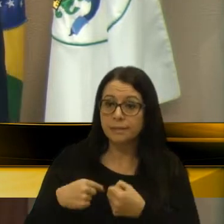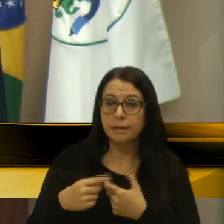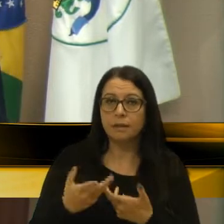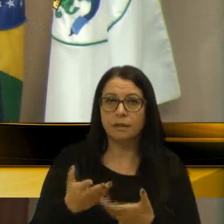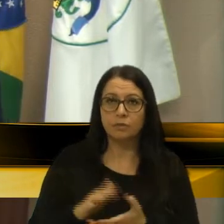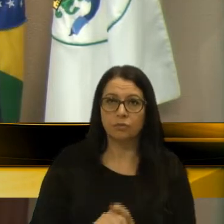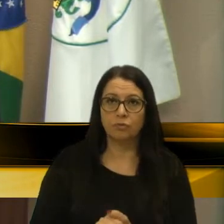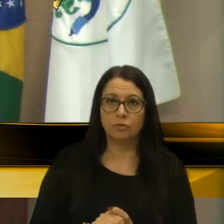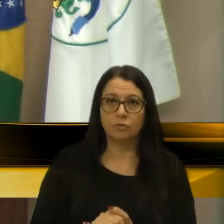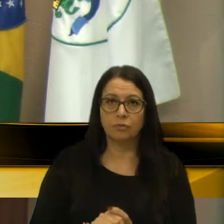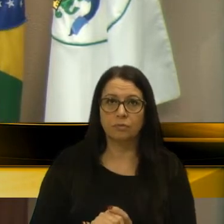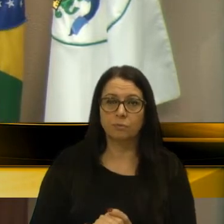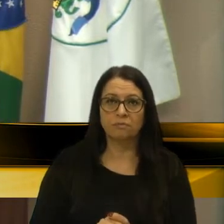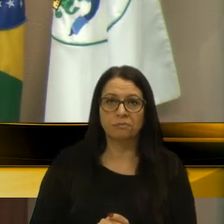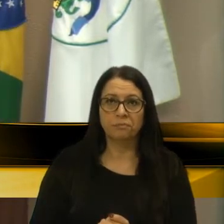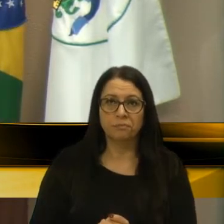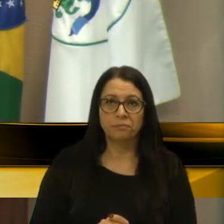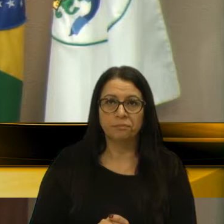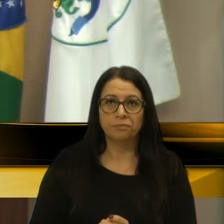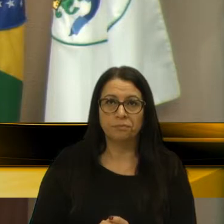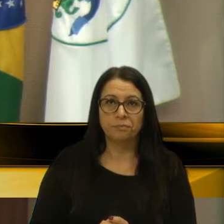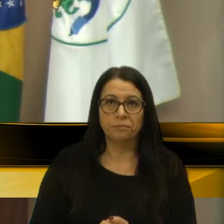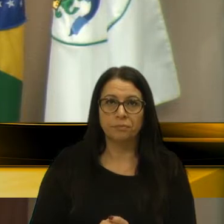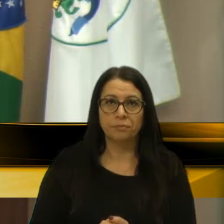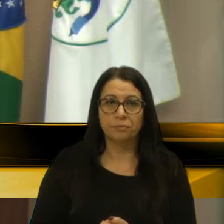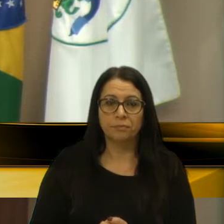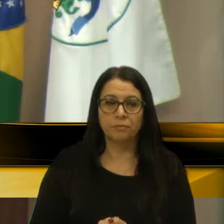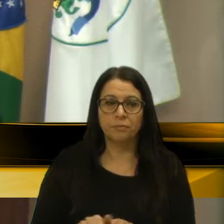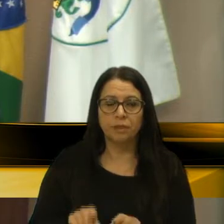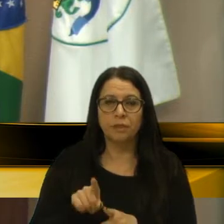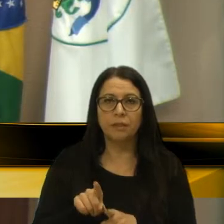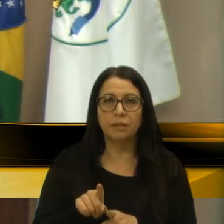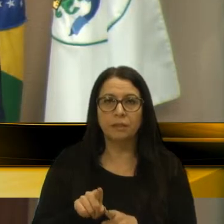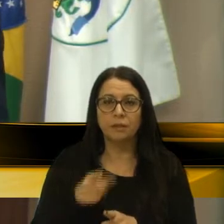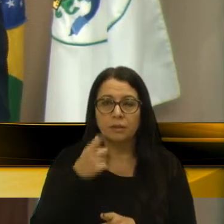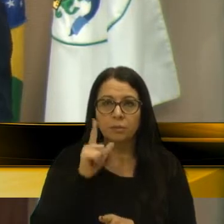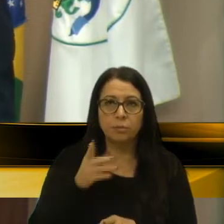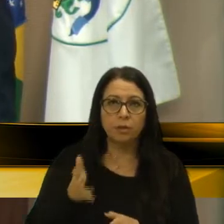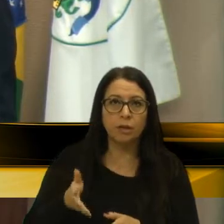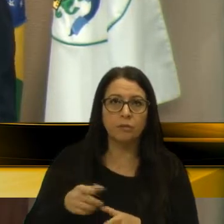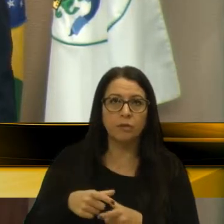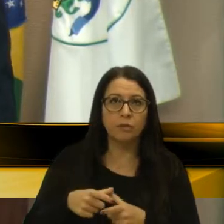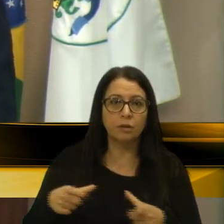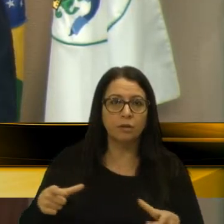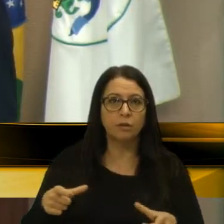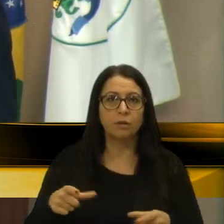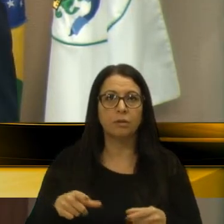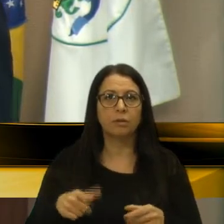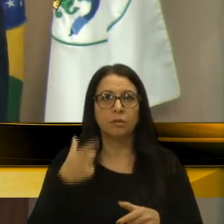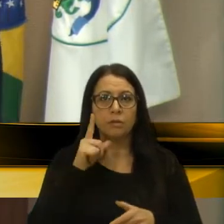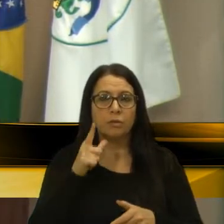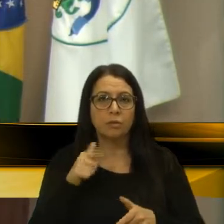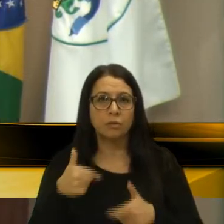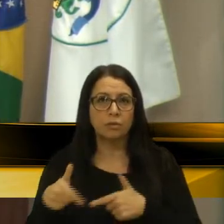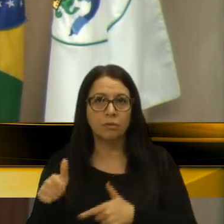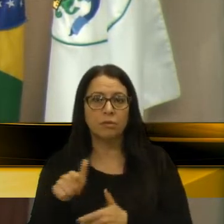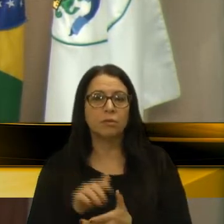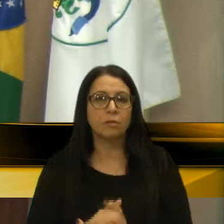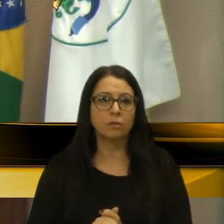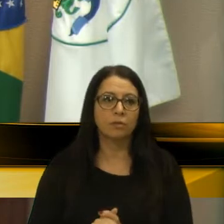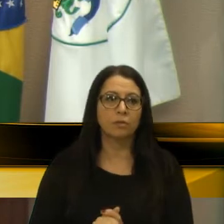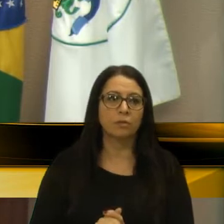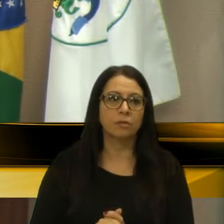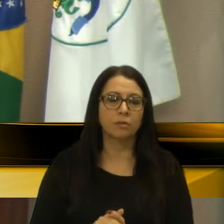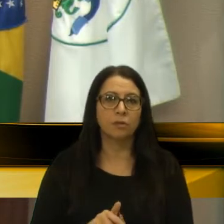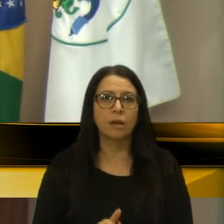a nossa cidade, vereador Luiz, consegue aumentar, consegue empregos, é eles que nós temos que dar valor.